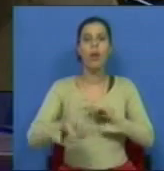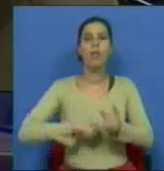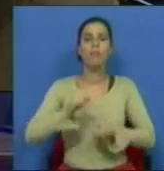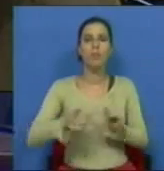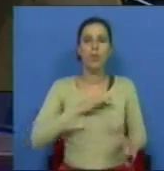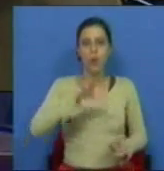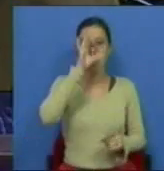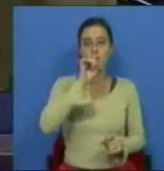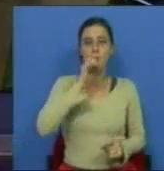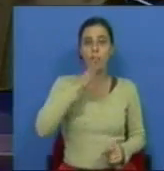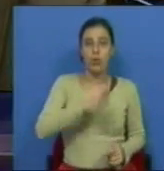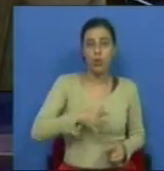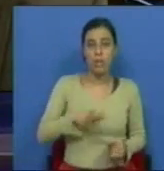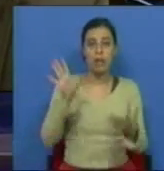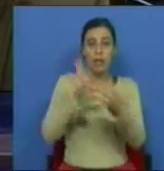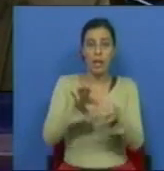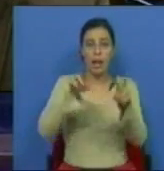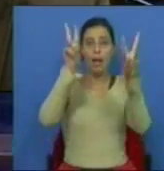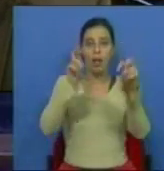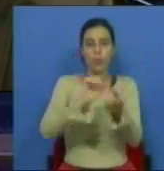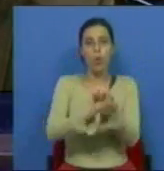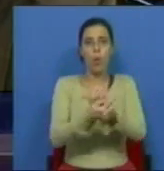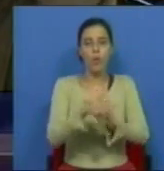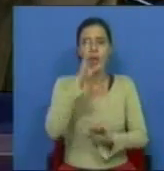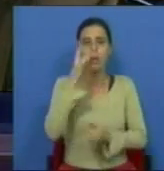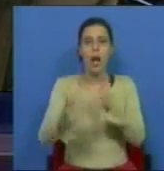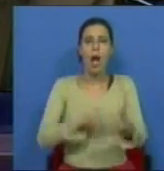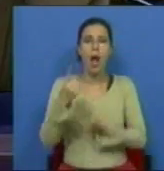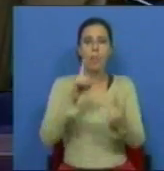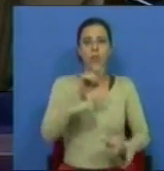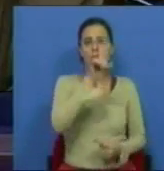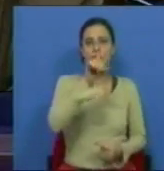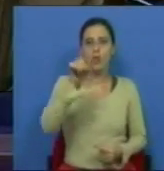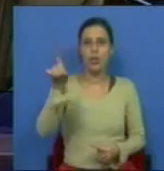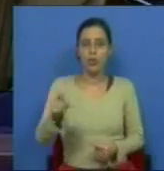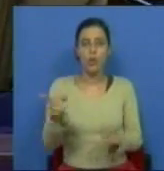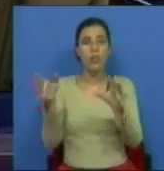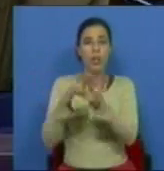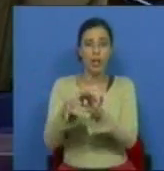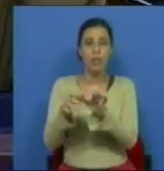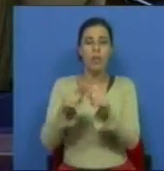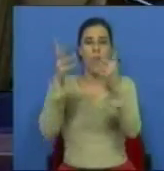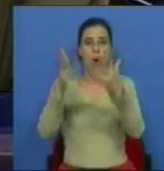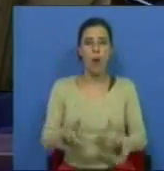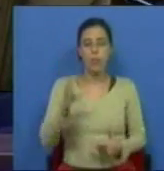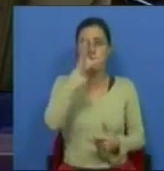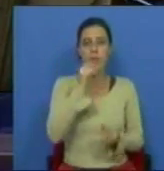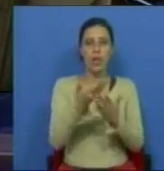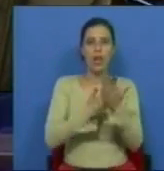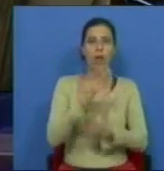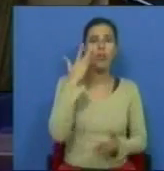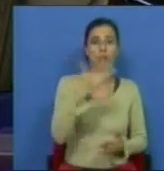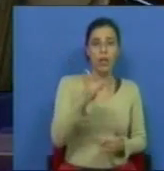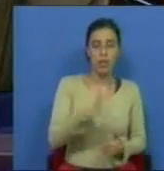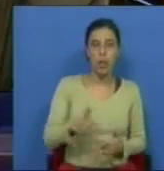que o Sr. Ministro nos possa dizer a esse respeito do que, eventualmente, algumas das questões que se prendem com o orçamento do Ministério dos Nossos